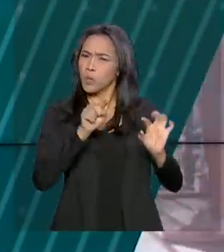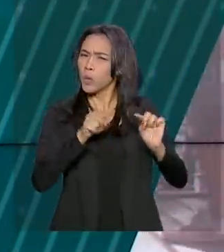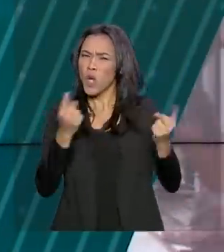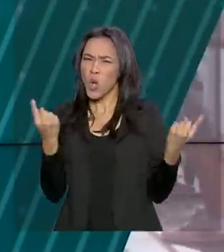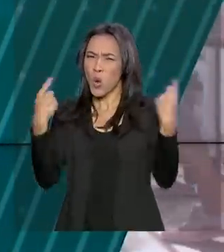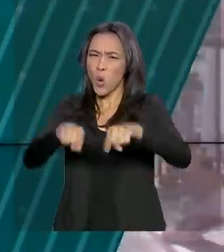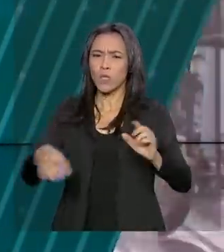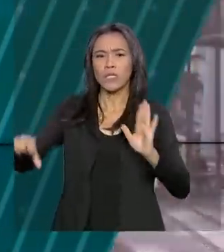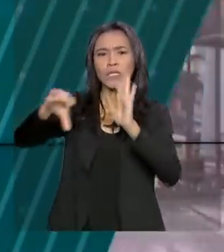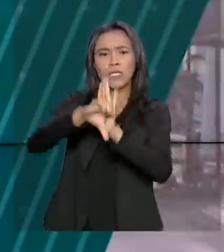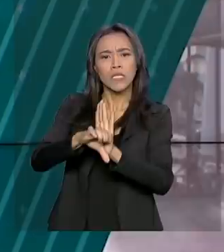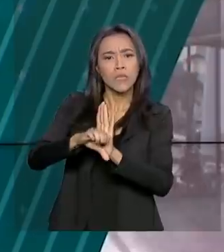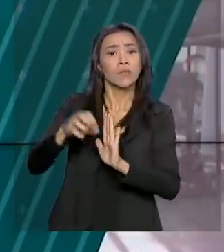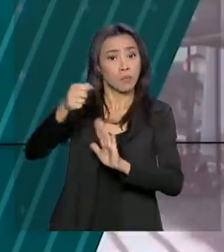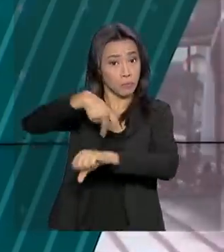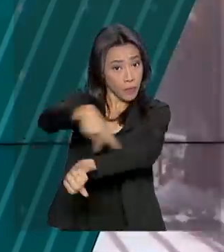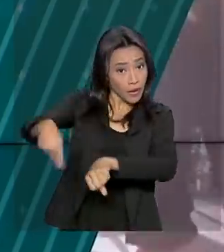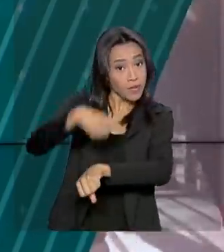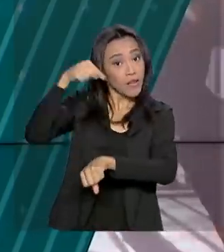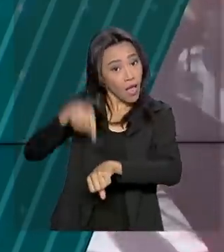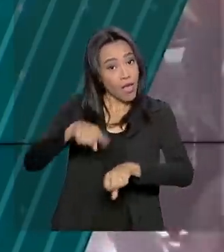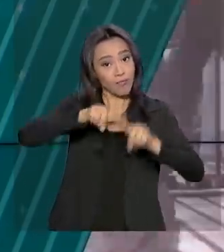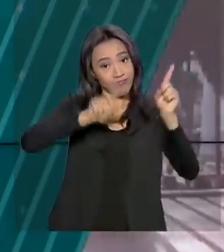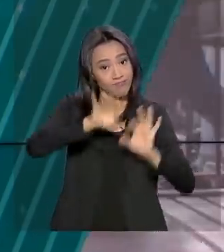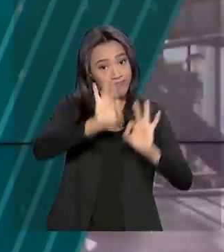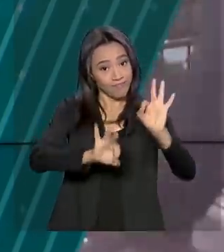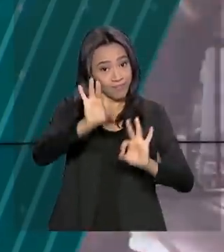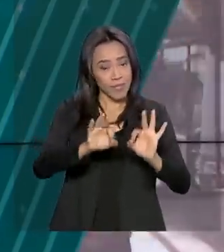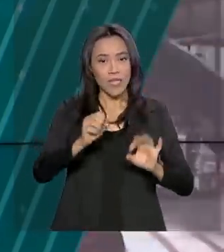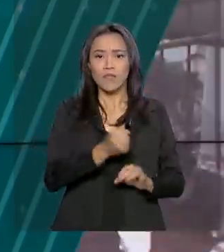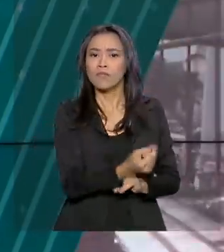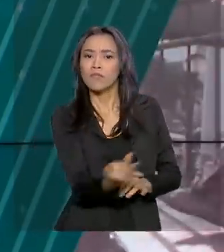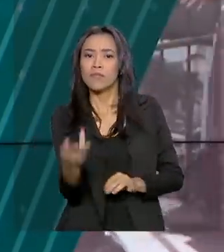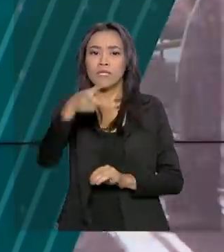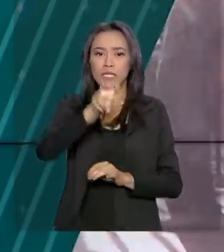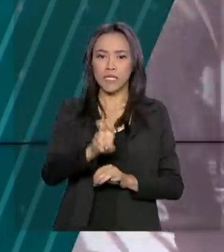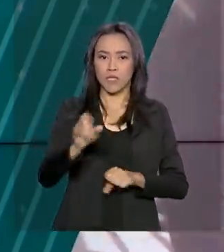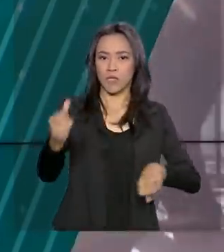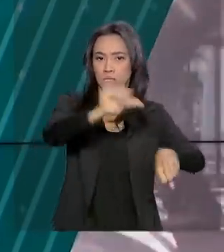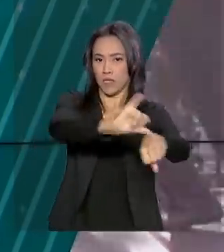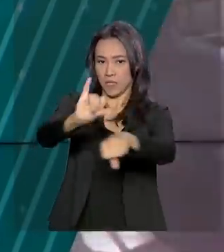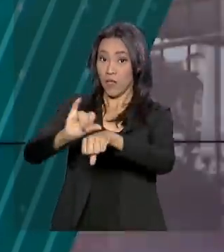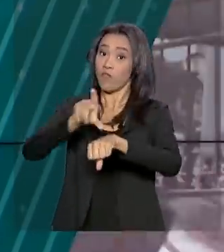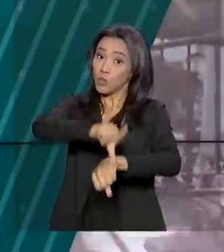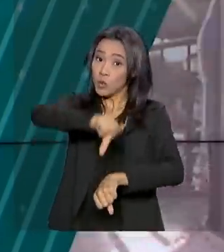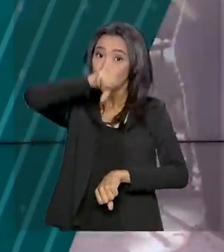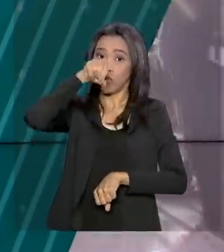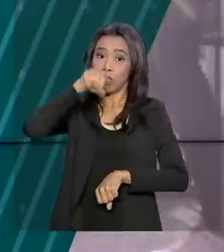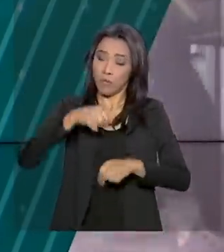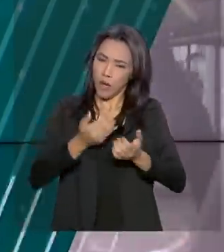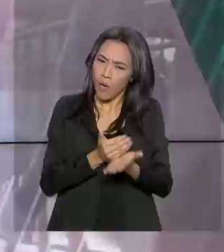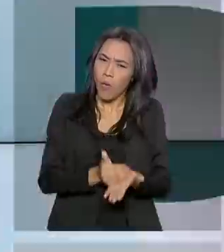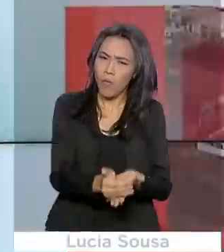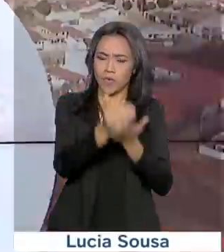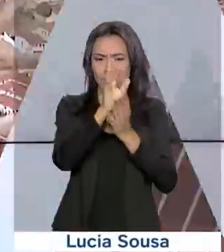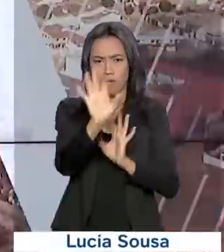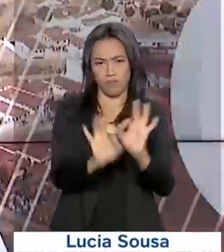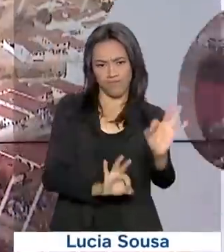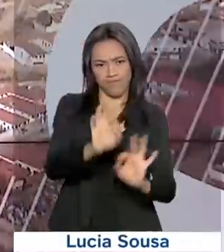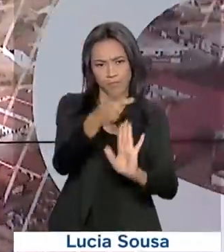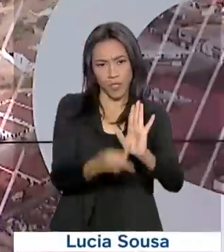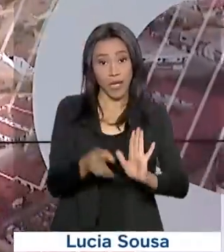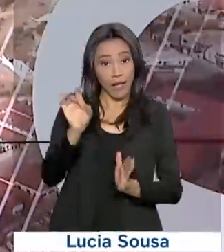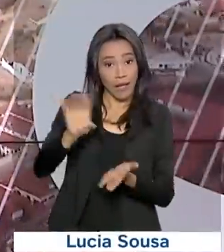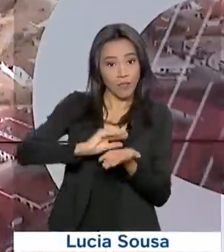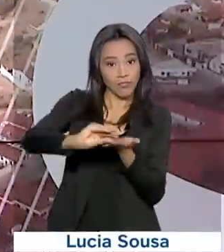criminalidade no país é o Enfrente Brasil. Cinco cidades foram escolhidas para a primeira fase do plano. Cada uma vai receber